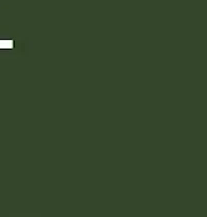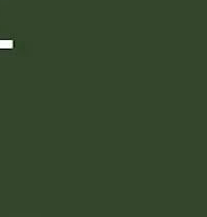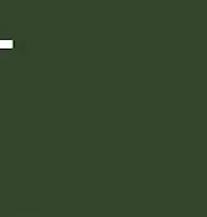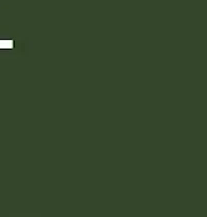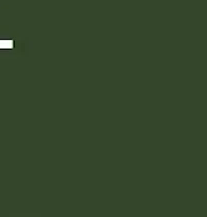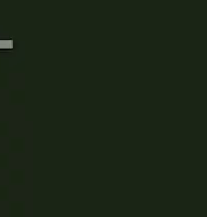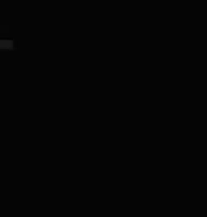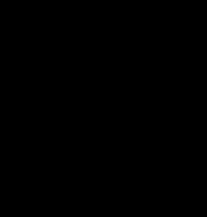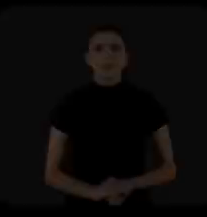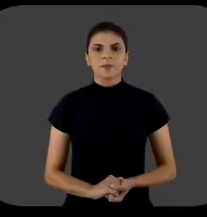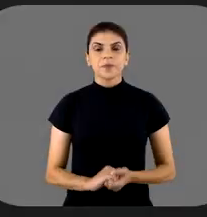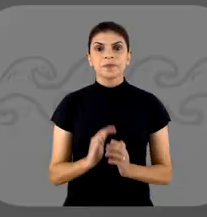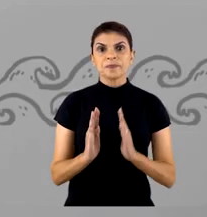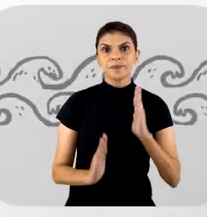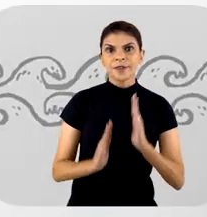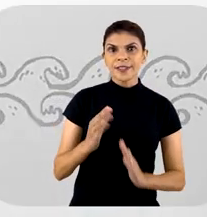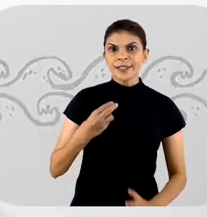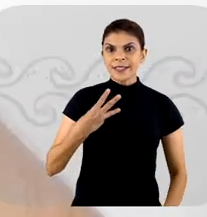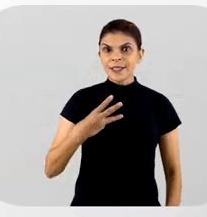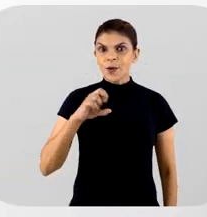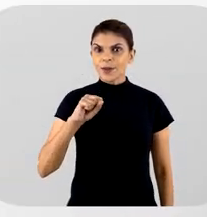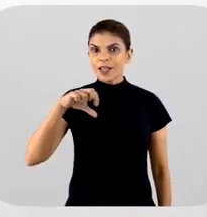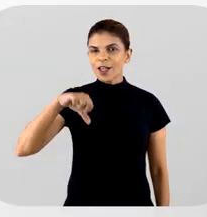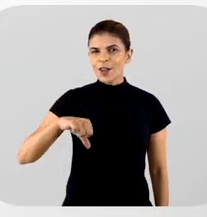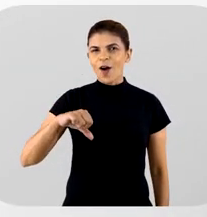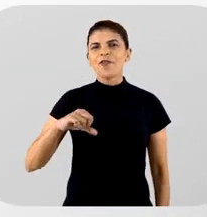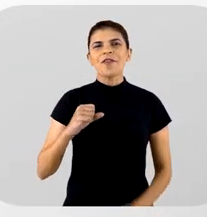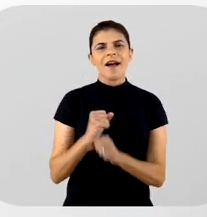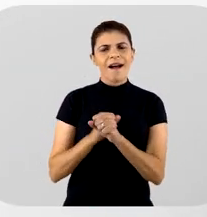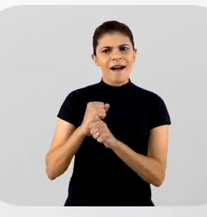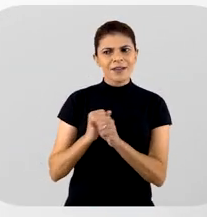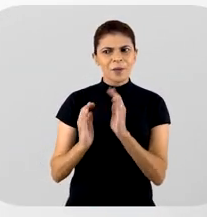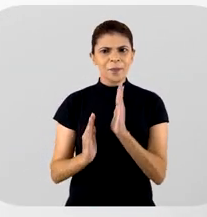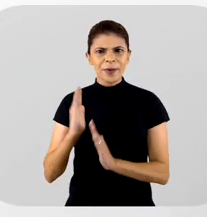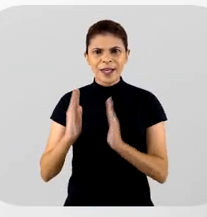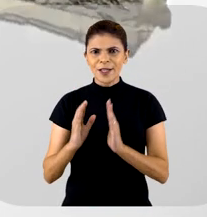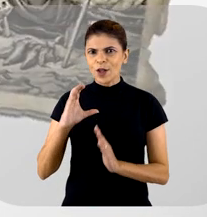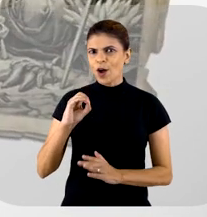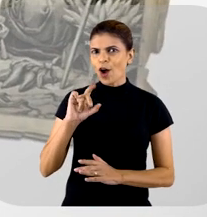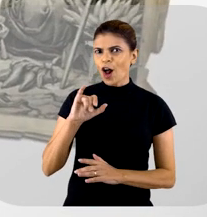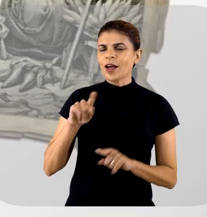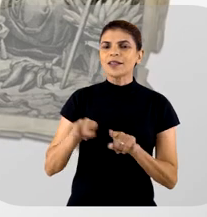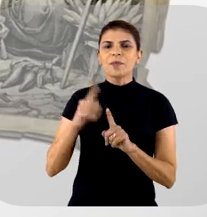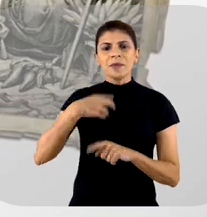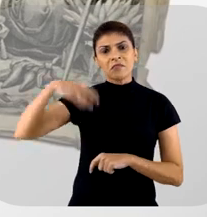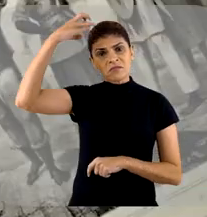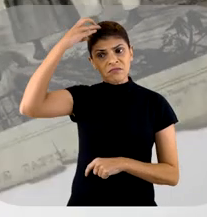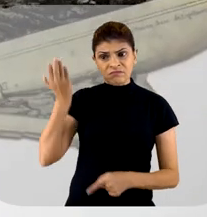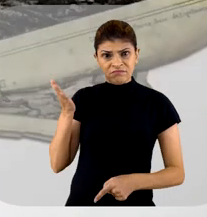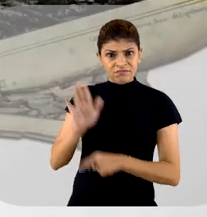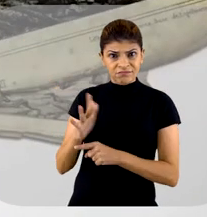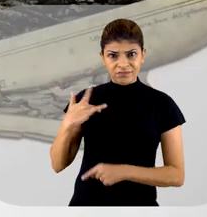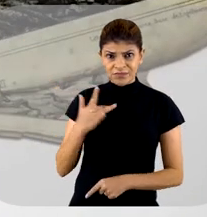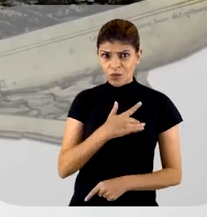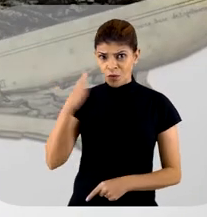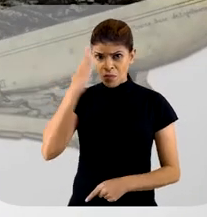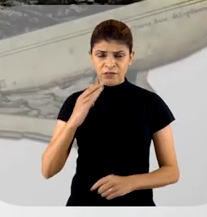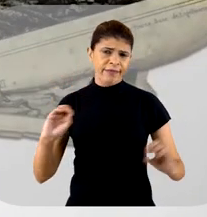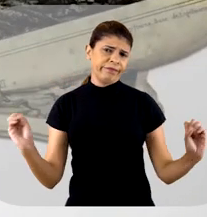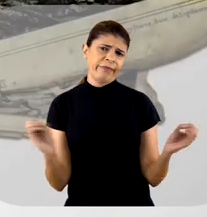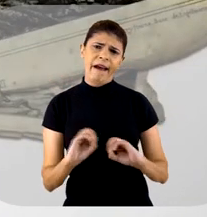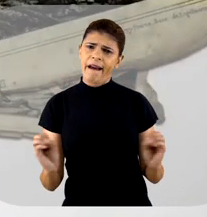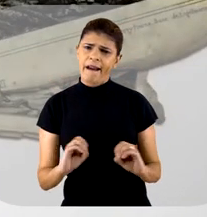Música Durante os 389 anos da colônia e do império, pouco ou quase nada se fez pela saúde no Brasil.